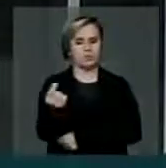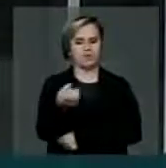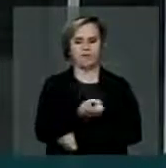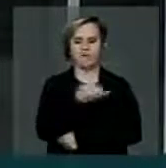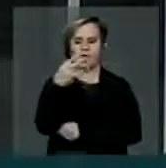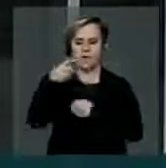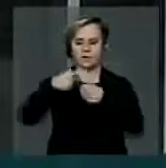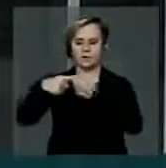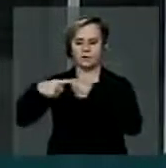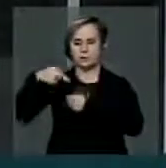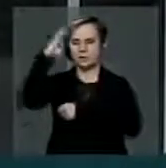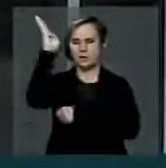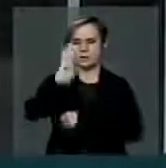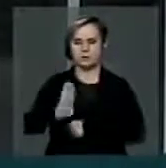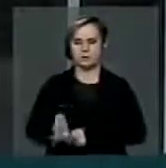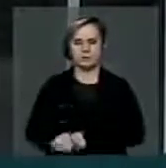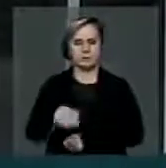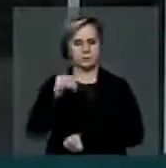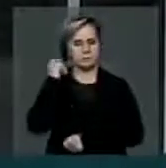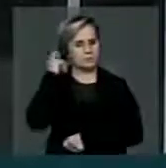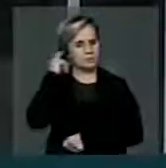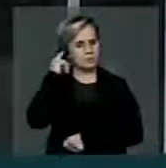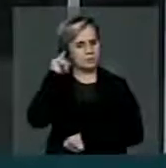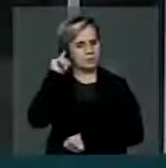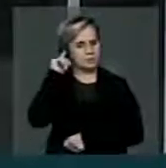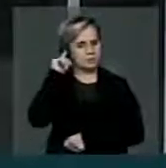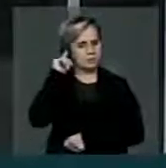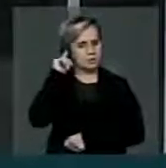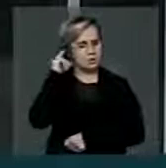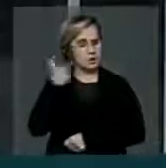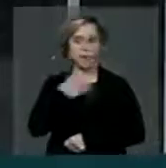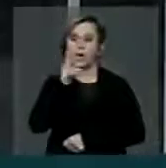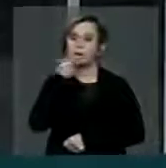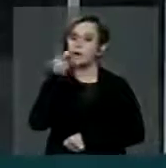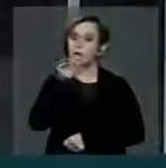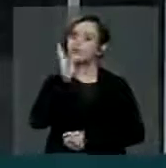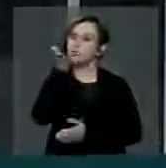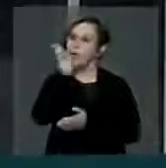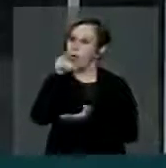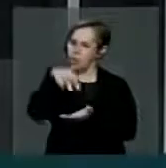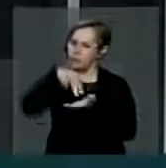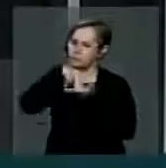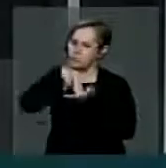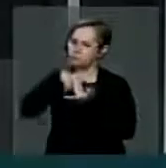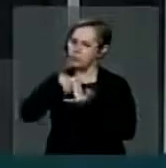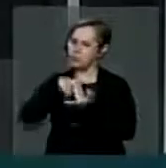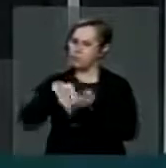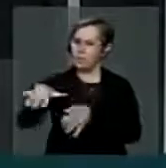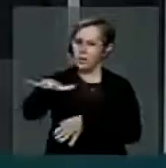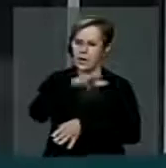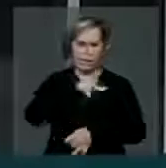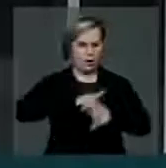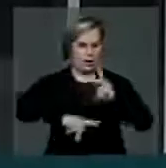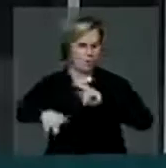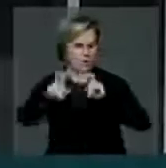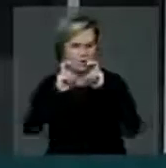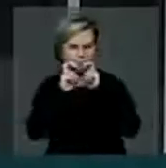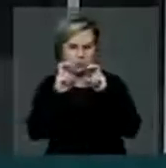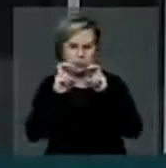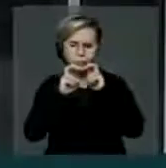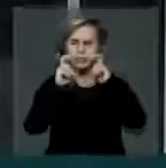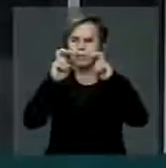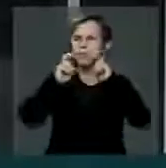cidades brasileiras. Eu já disse aqui, nesta tribuna, que estes movimentos, eles são